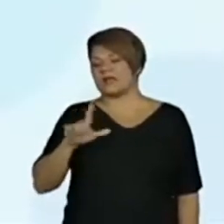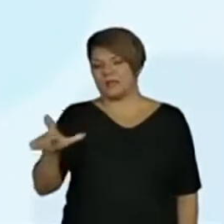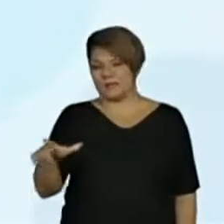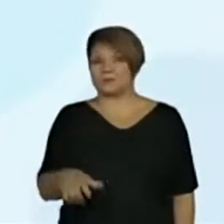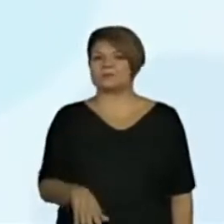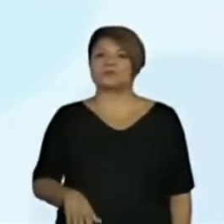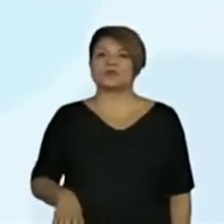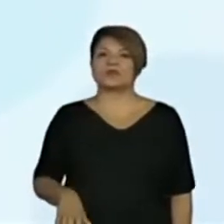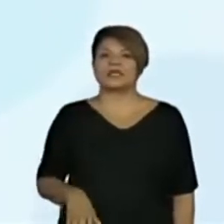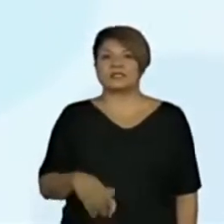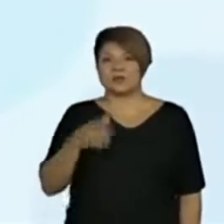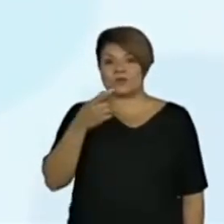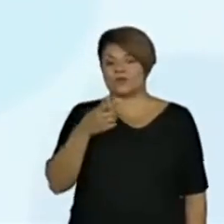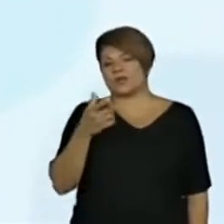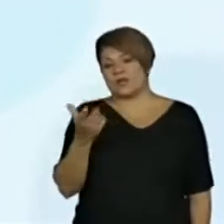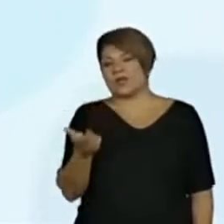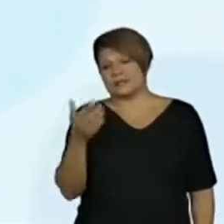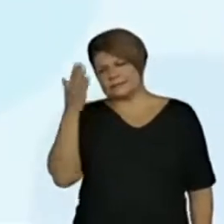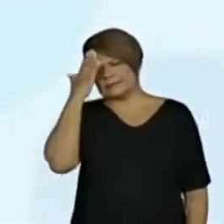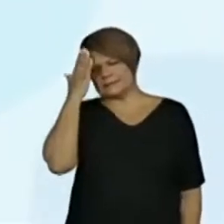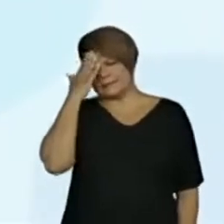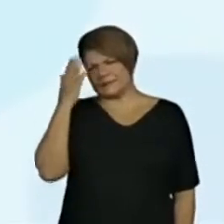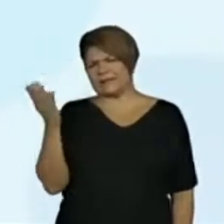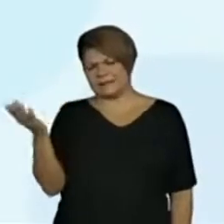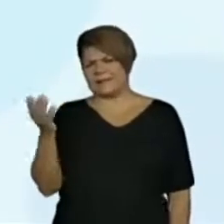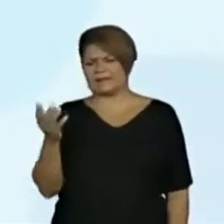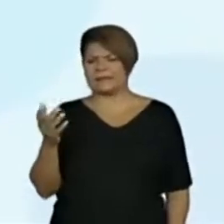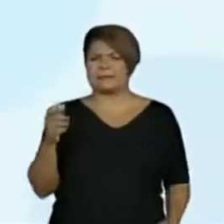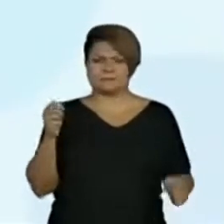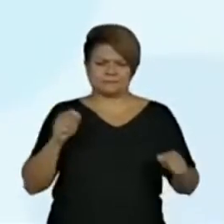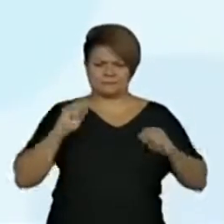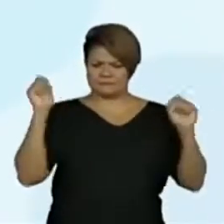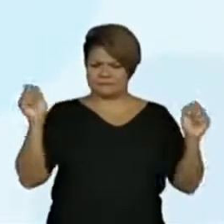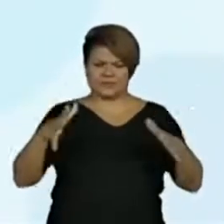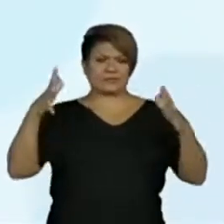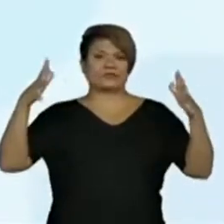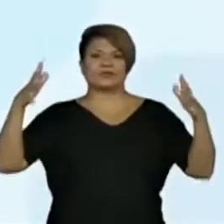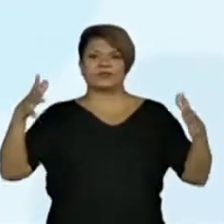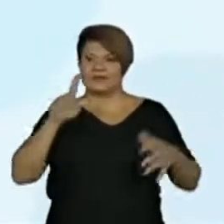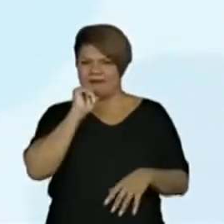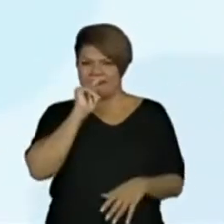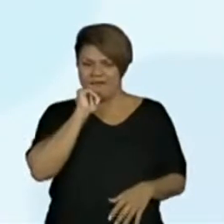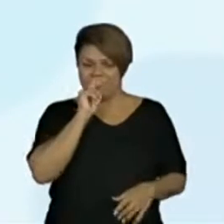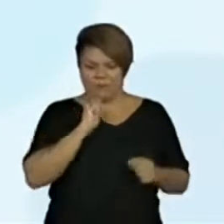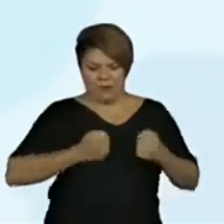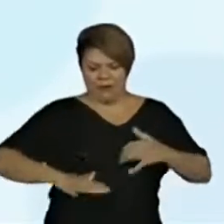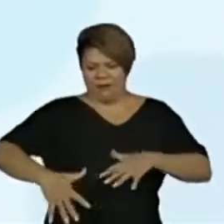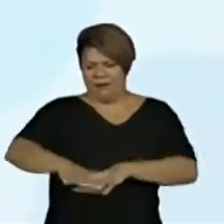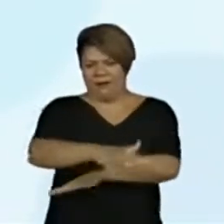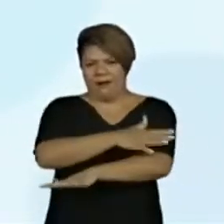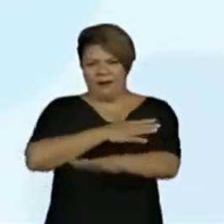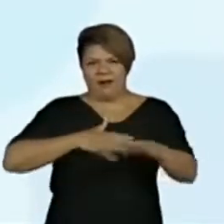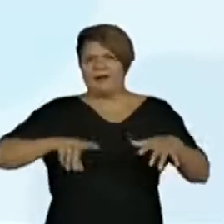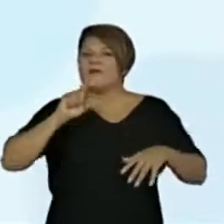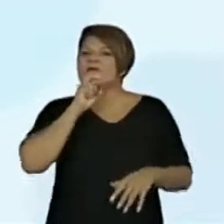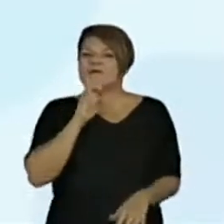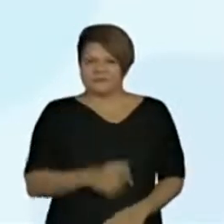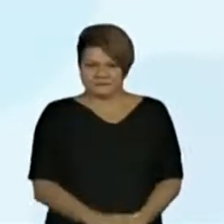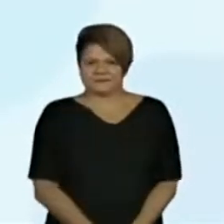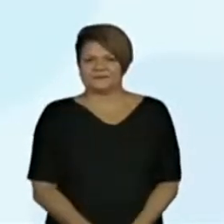sabia da magia daquela água do lago. Por isso era o